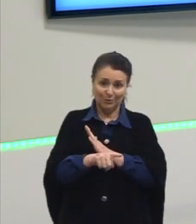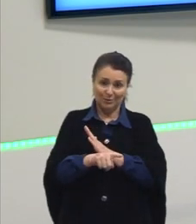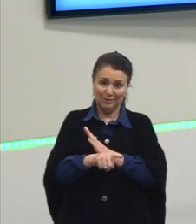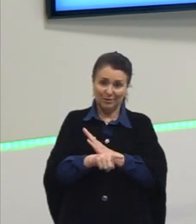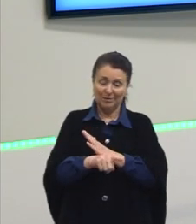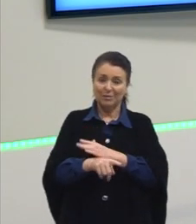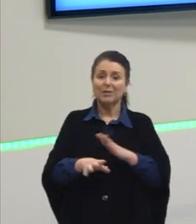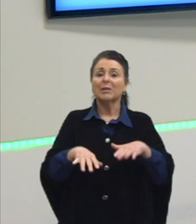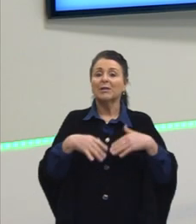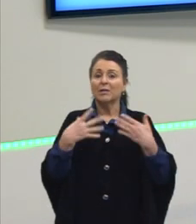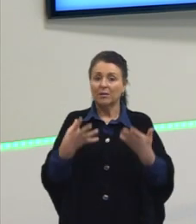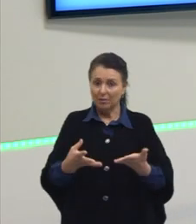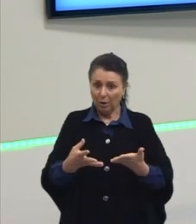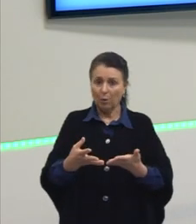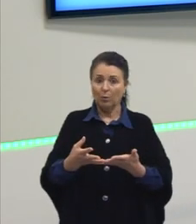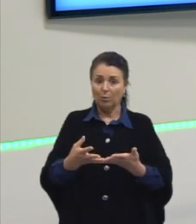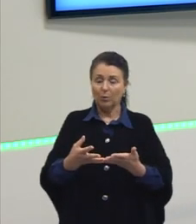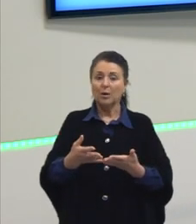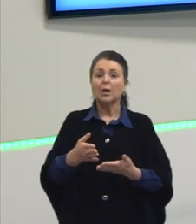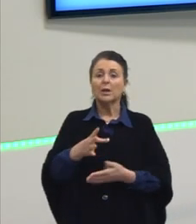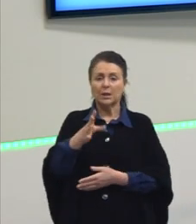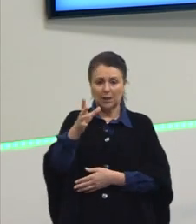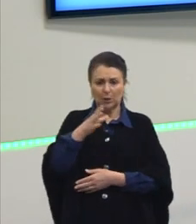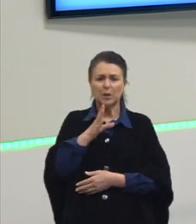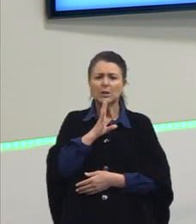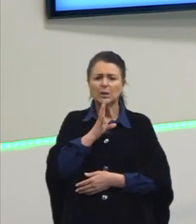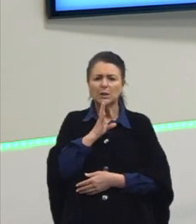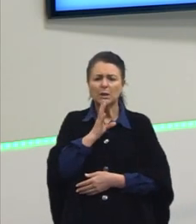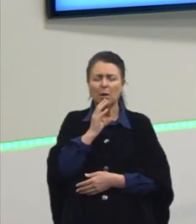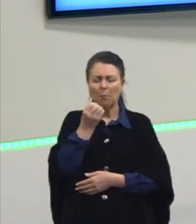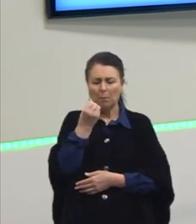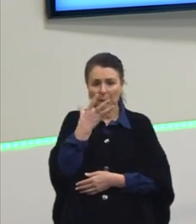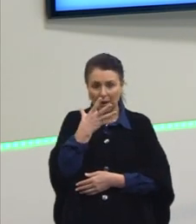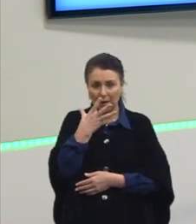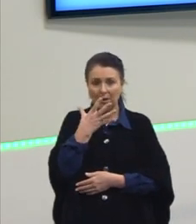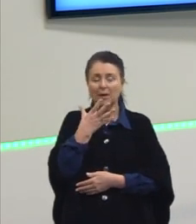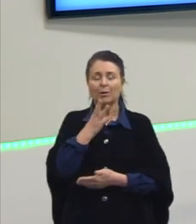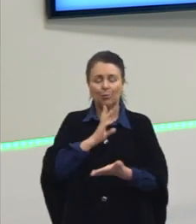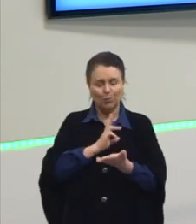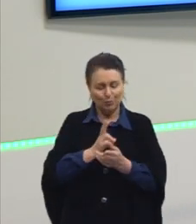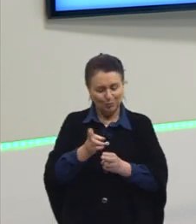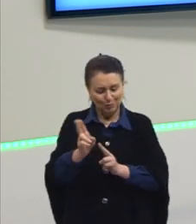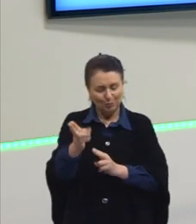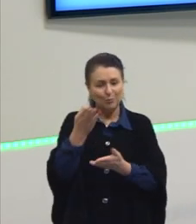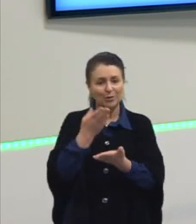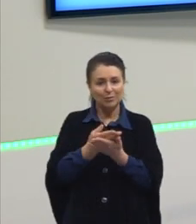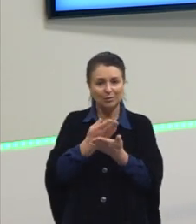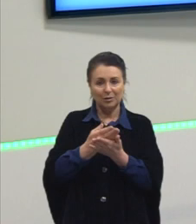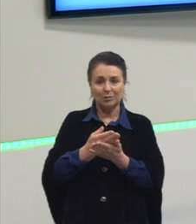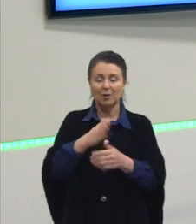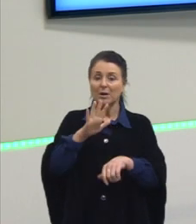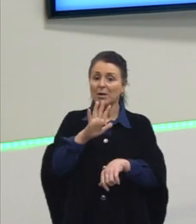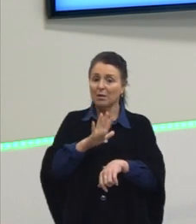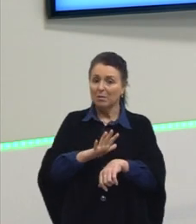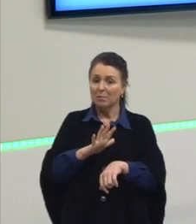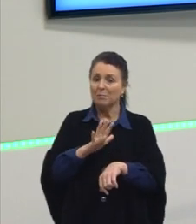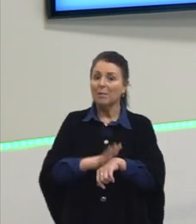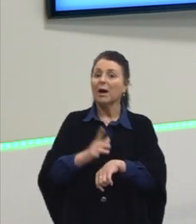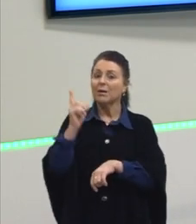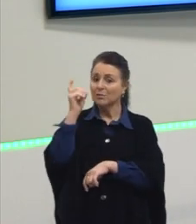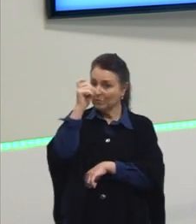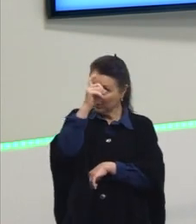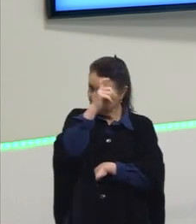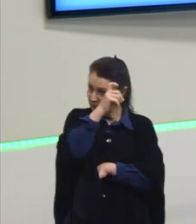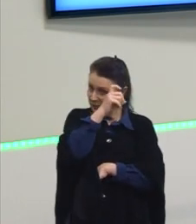aqueles conhecimentos que vocês já têm, mas estudem com mais vontade aquelas coisas que vocês têm mais